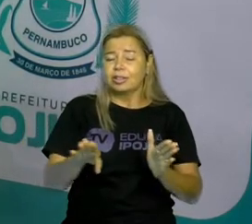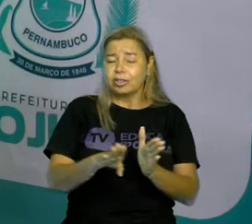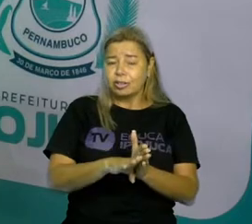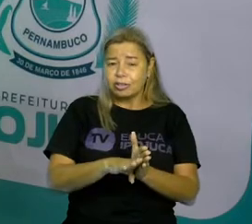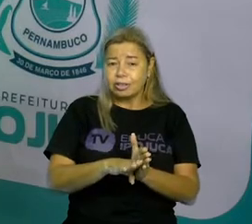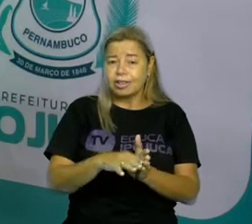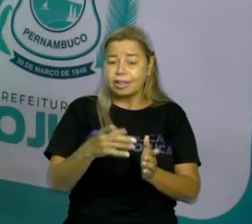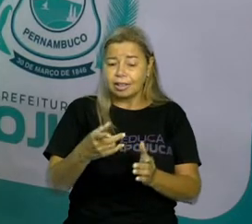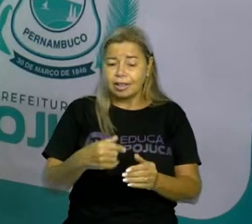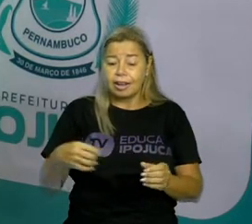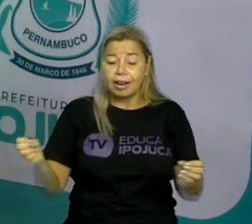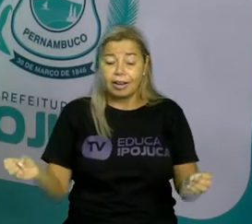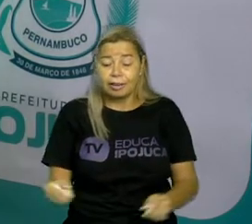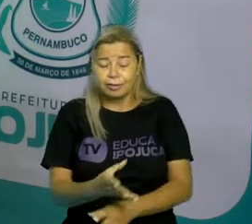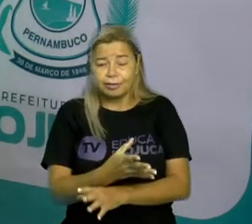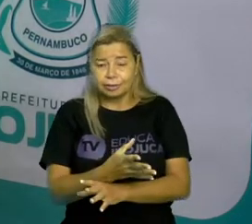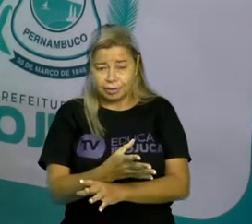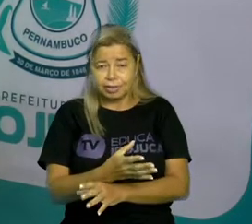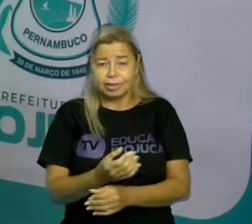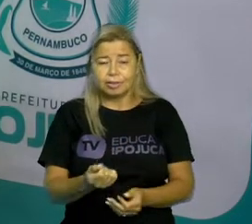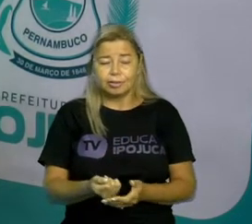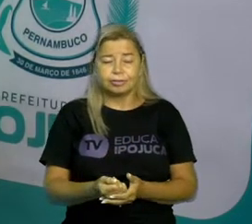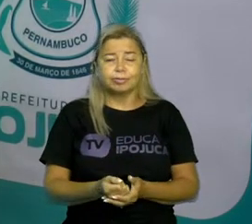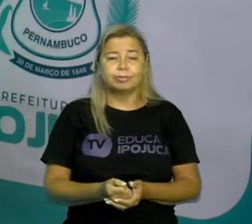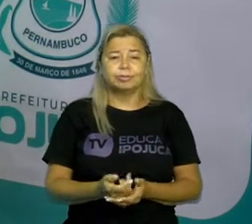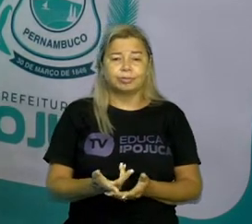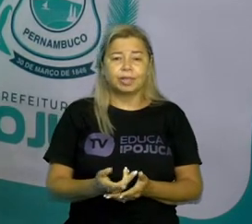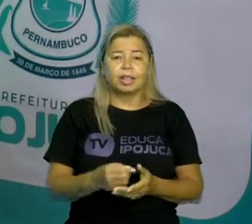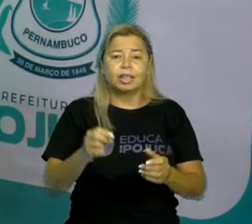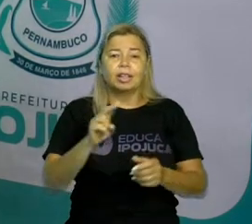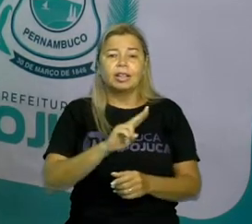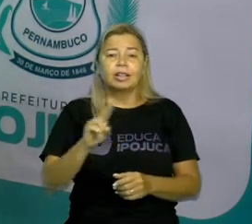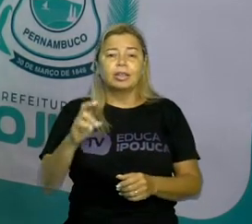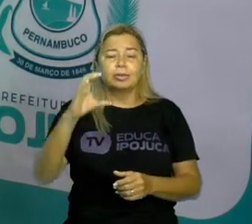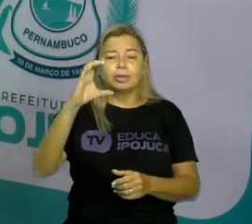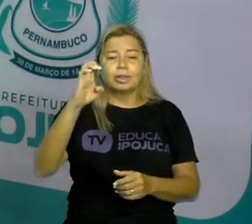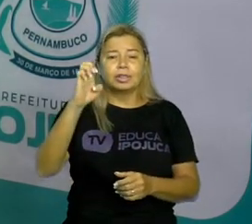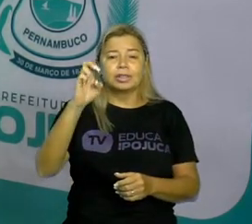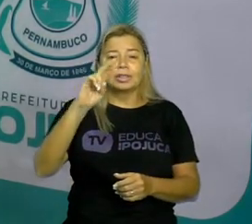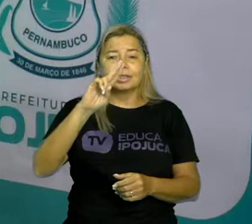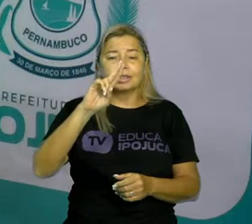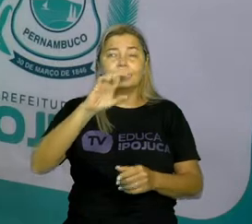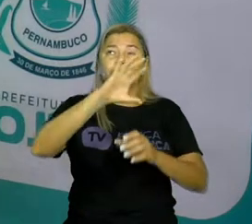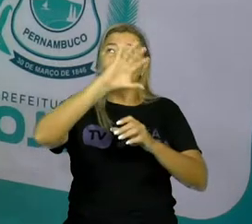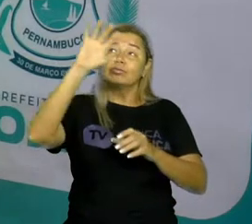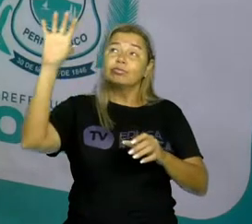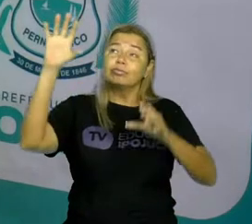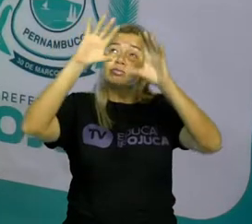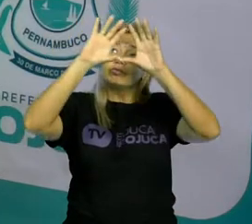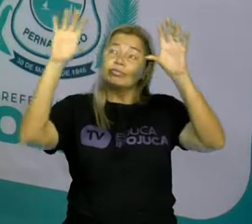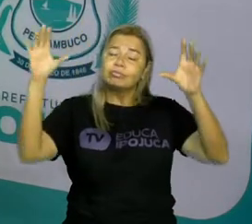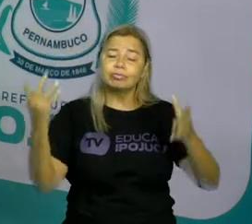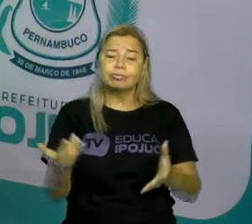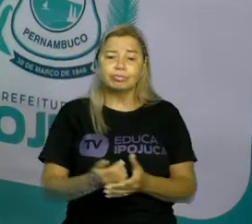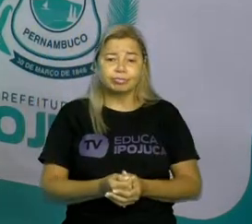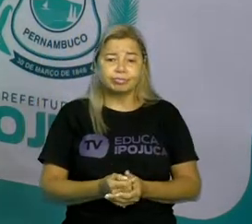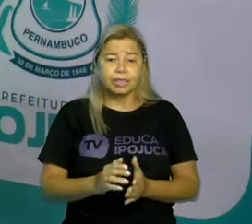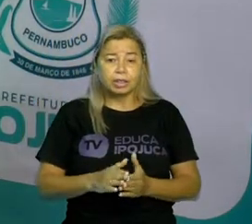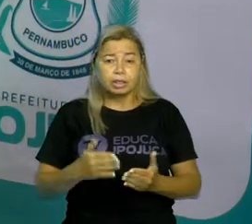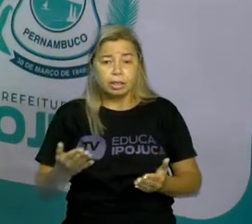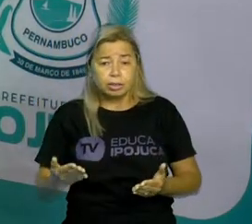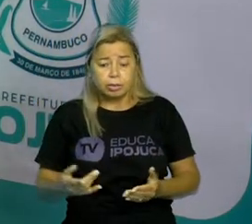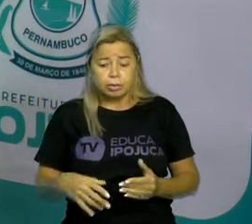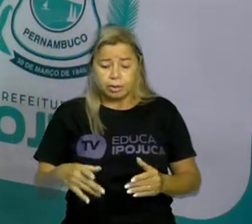que é a última casa, que geralmente é o que a gente chama aqui, o céu. A casa com a pedra não pode ser